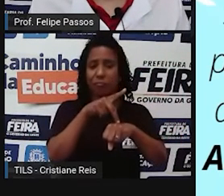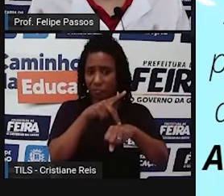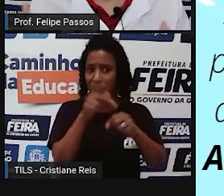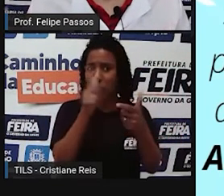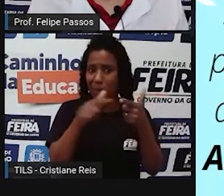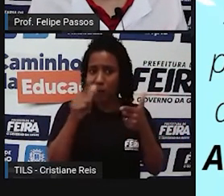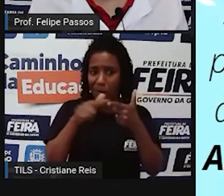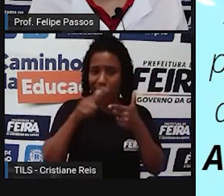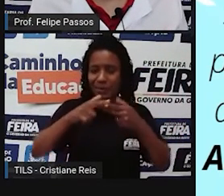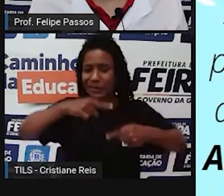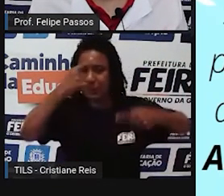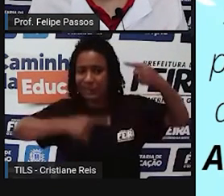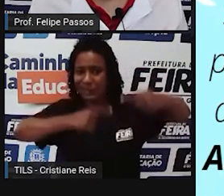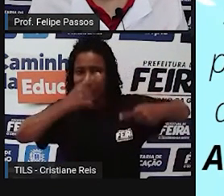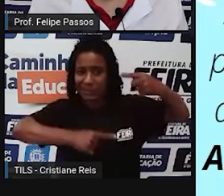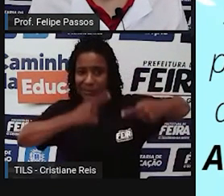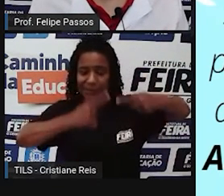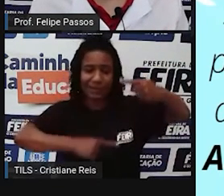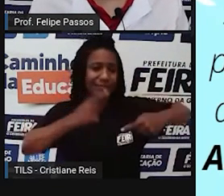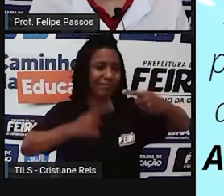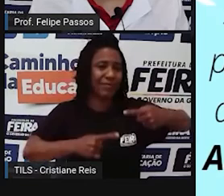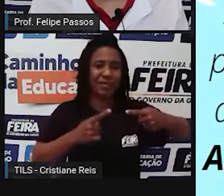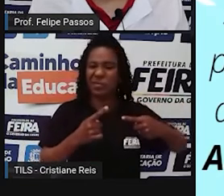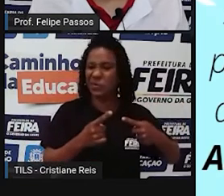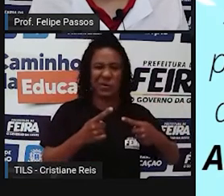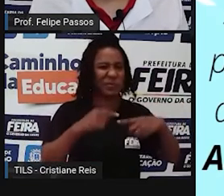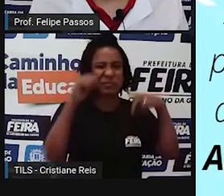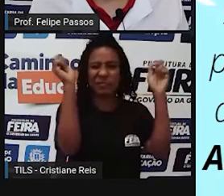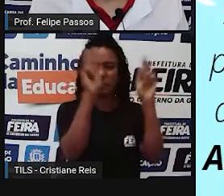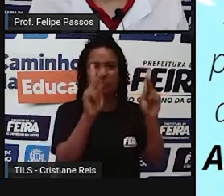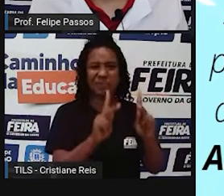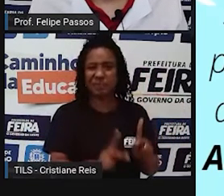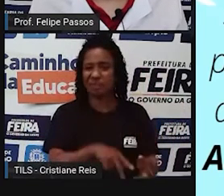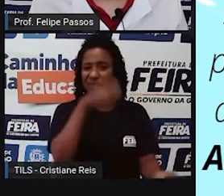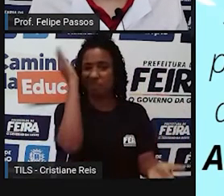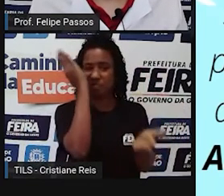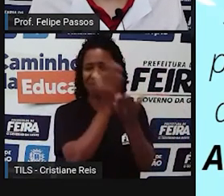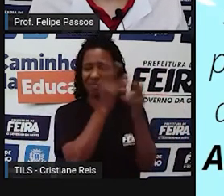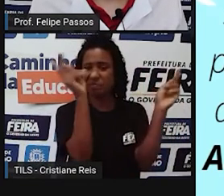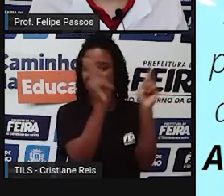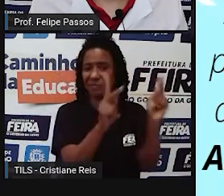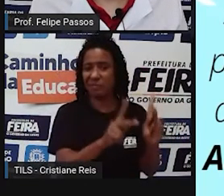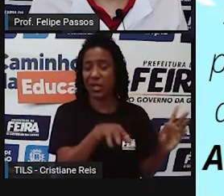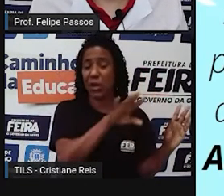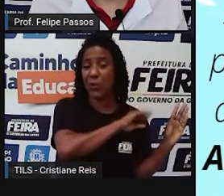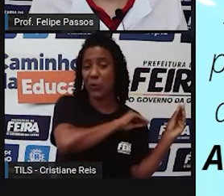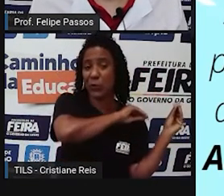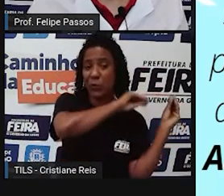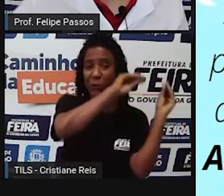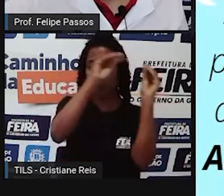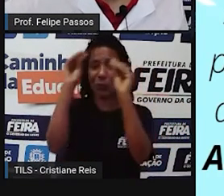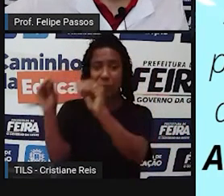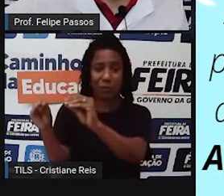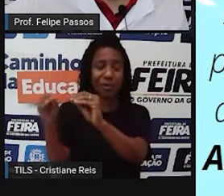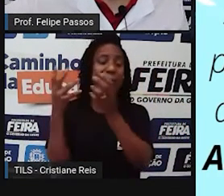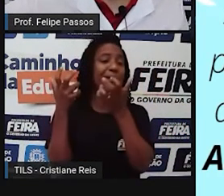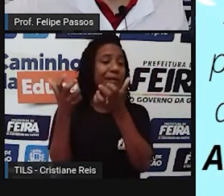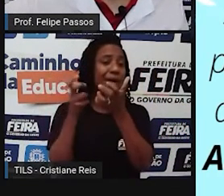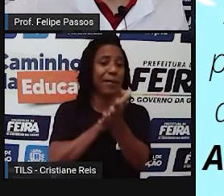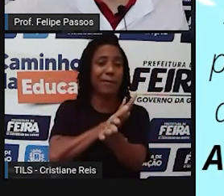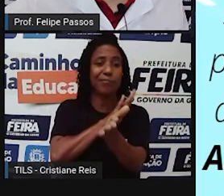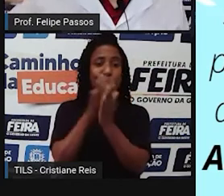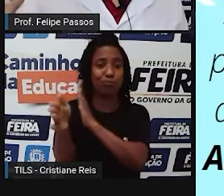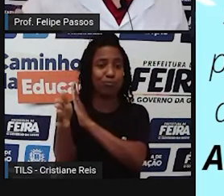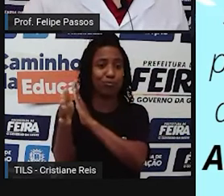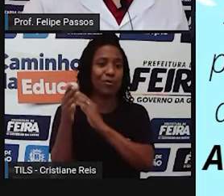e elas querem ir para um outro lugar. As pessoas deveriam ter direito a fugir dessa situação de violência. A violência nem deveria